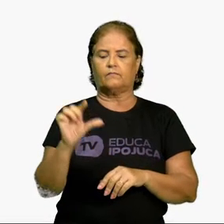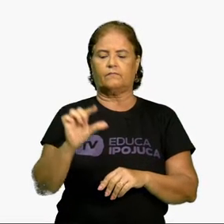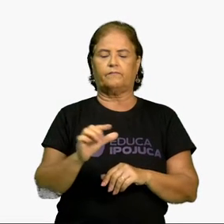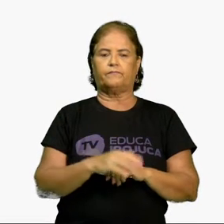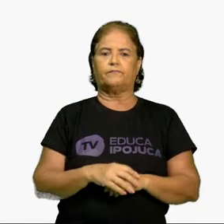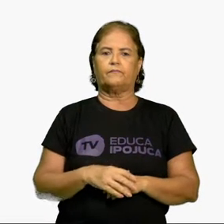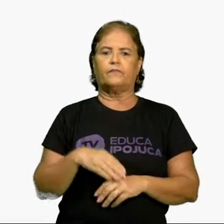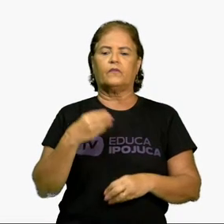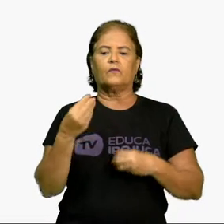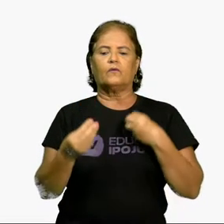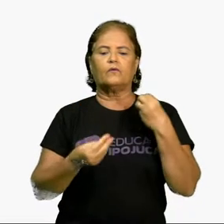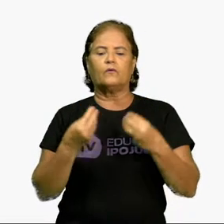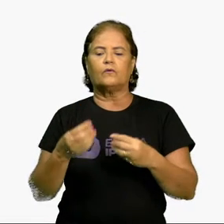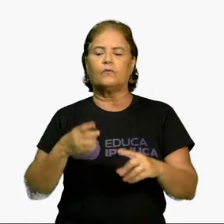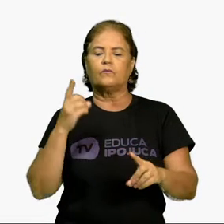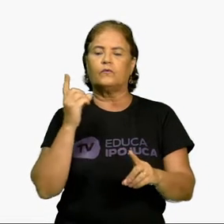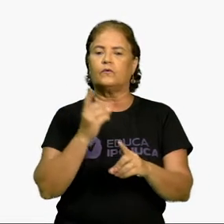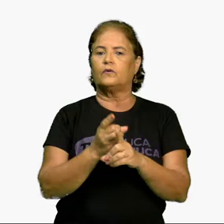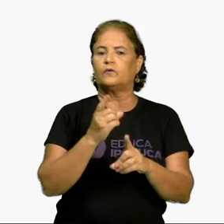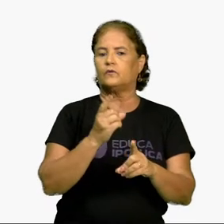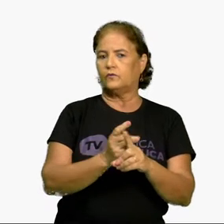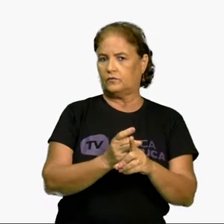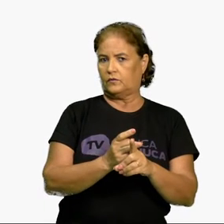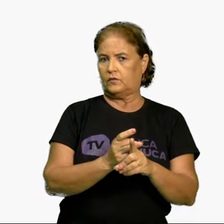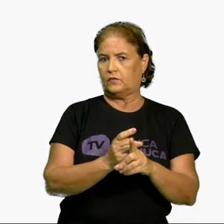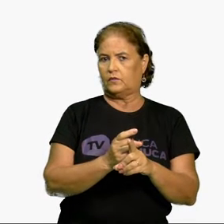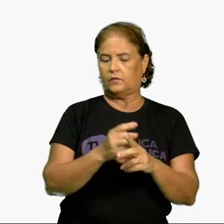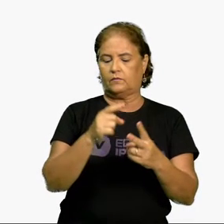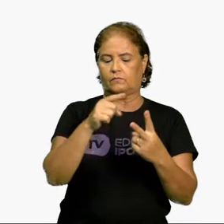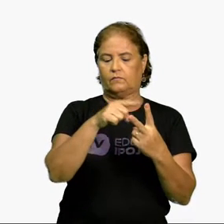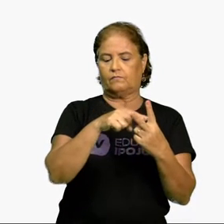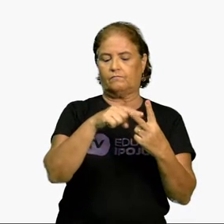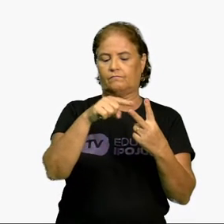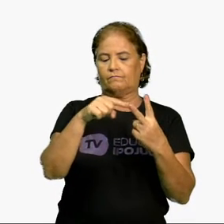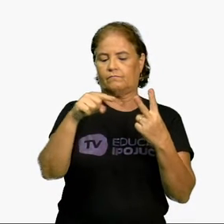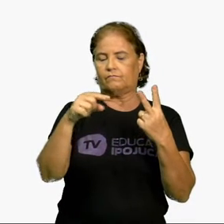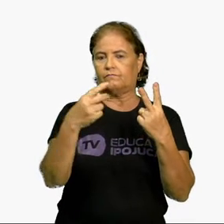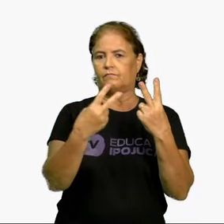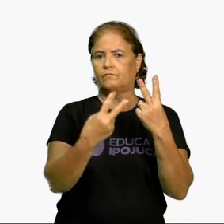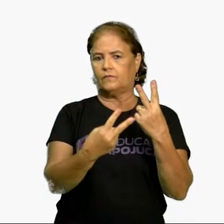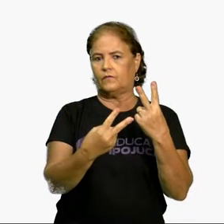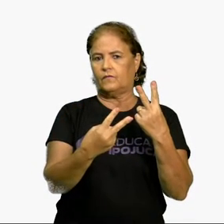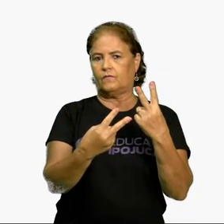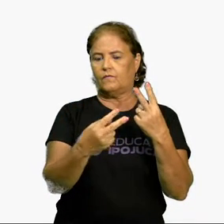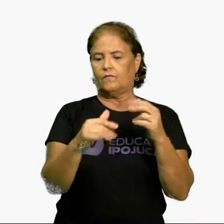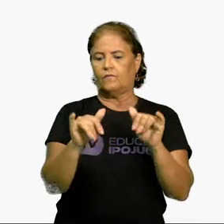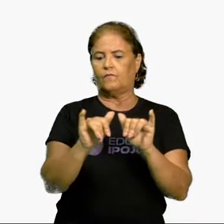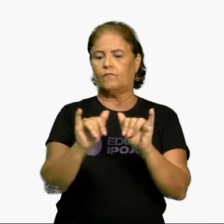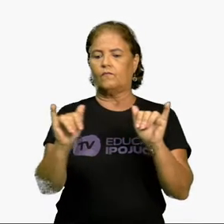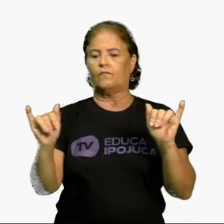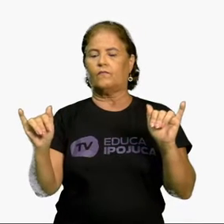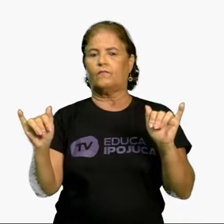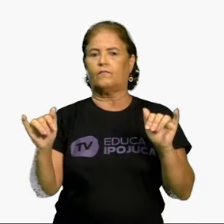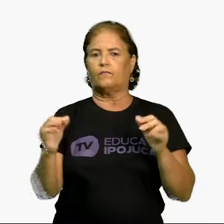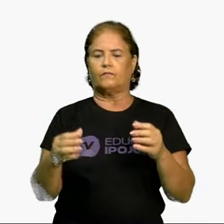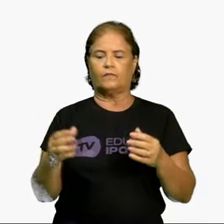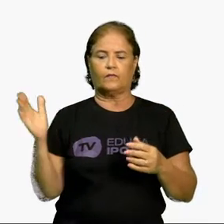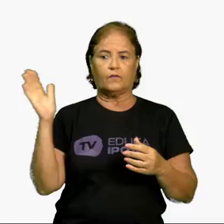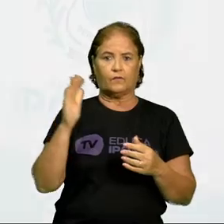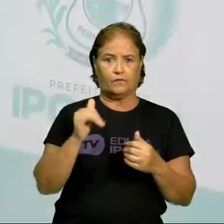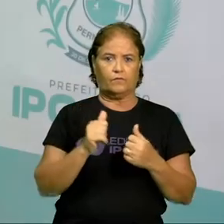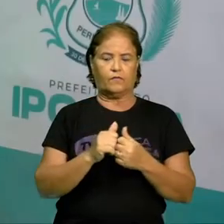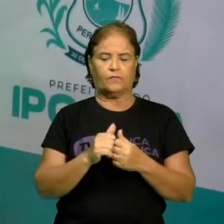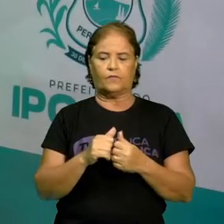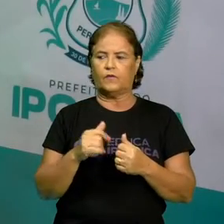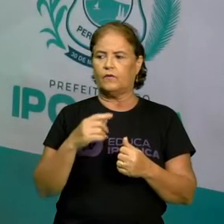Como localizar a raiz quadrada de 2 na reta numérica? Vamos lá, aqui está